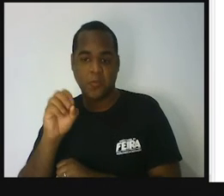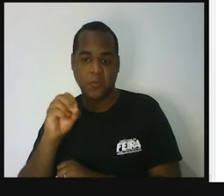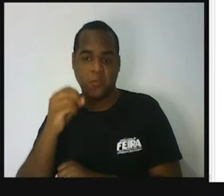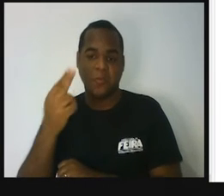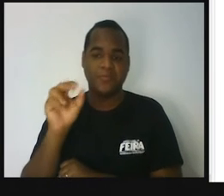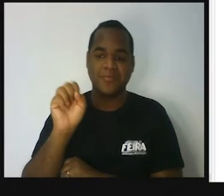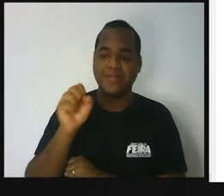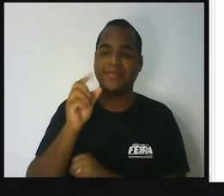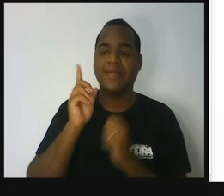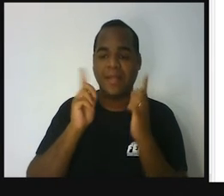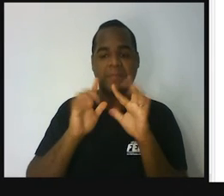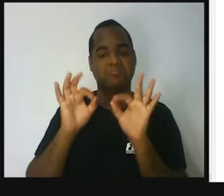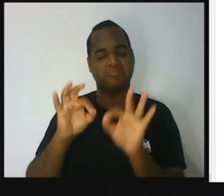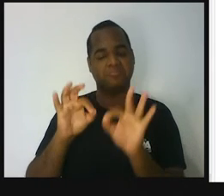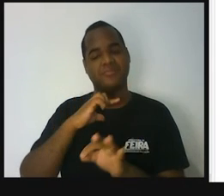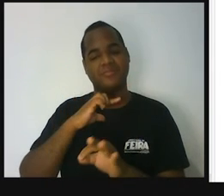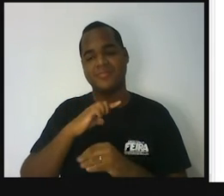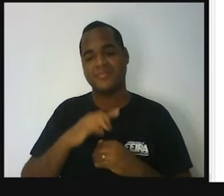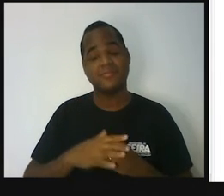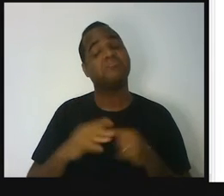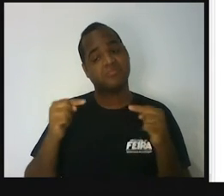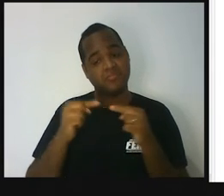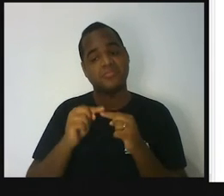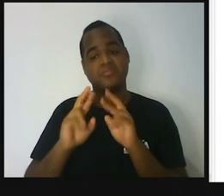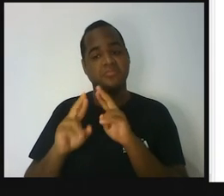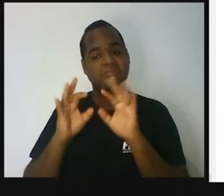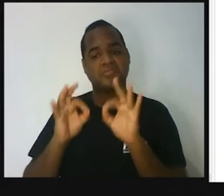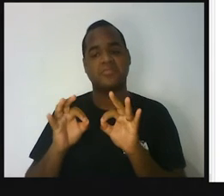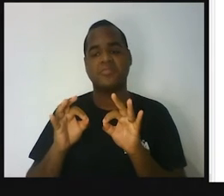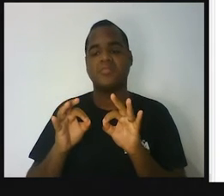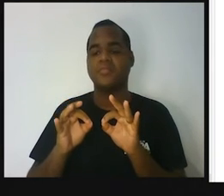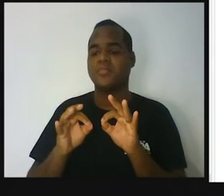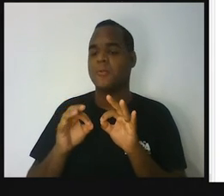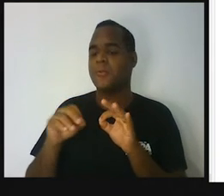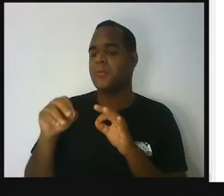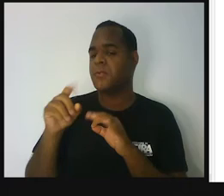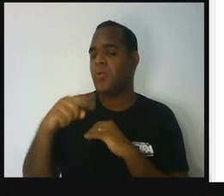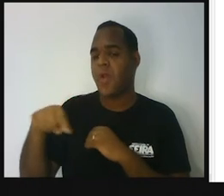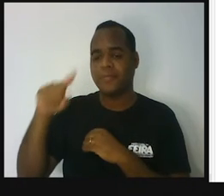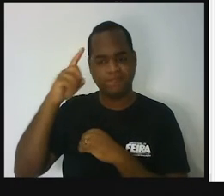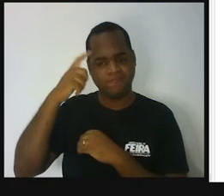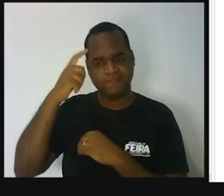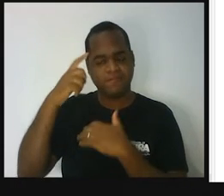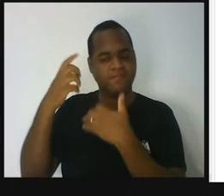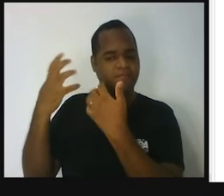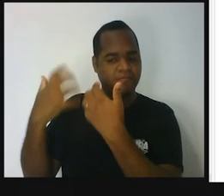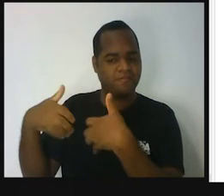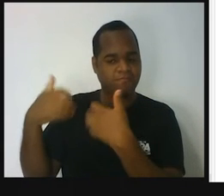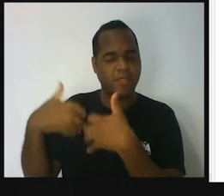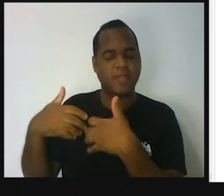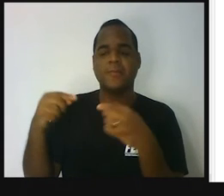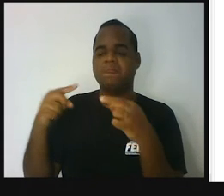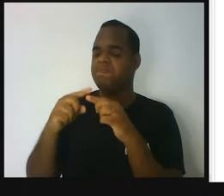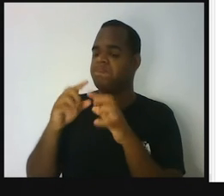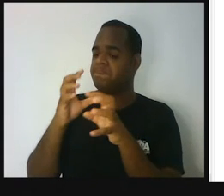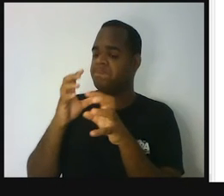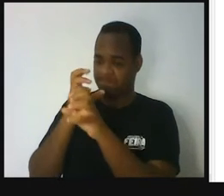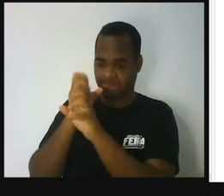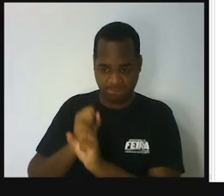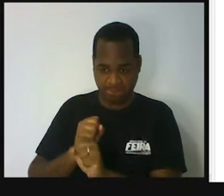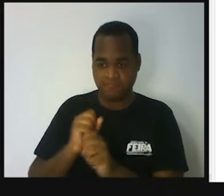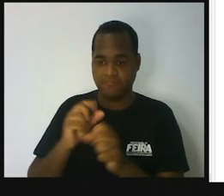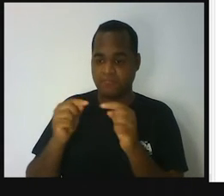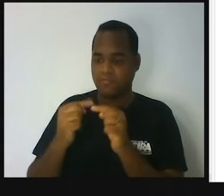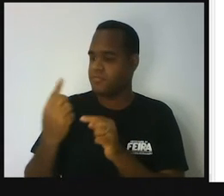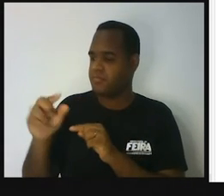ela ganha a partida. Essa é a chance. Só que quando a gente pensa em um total e desse total a gente pega